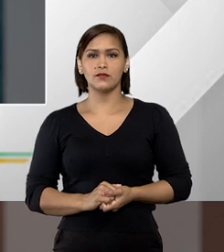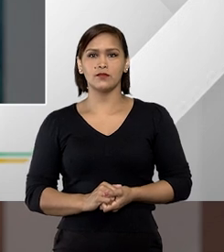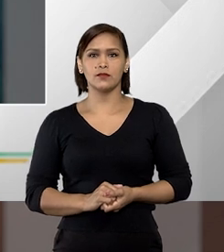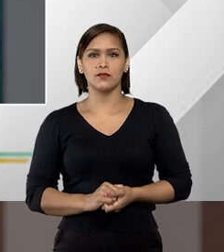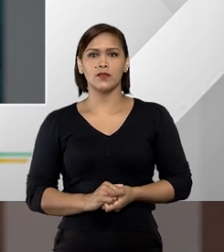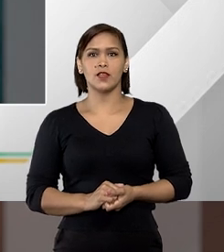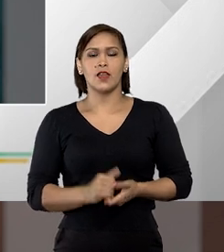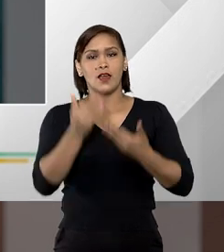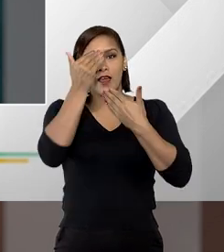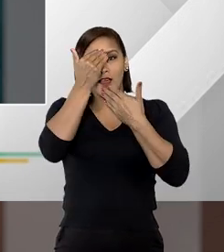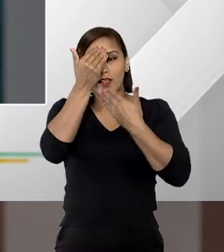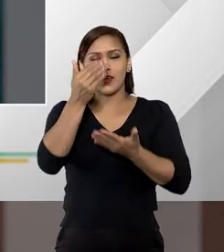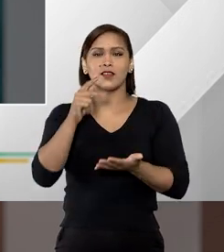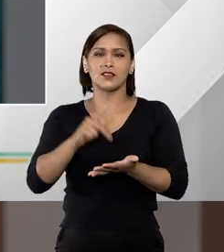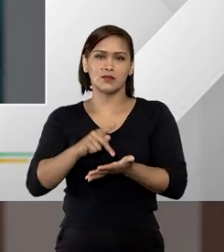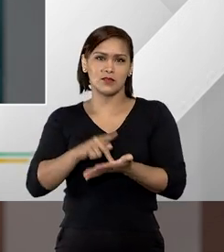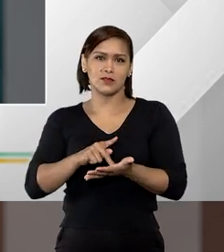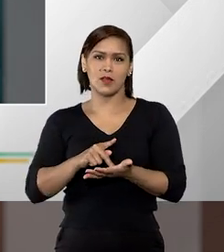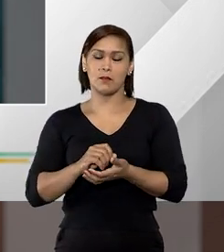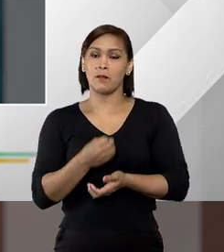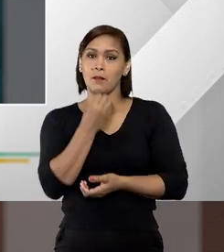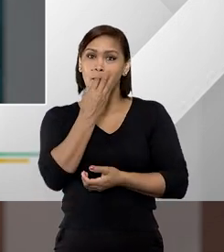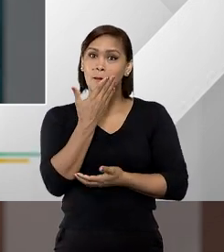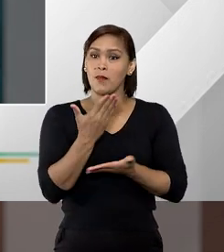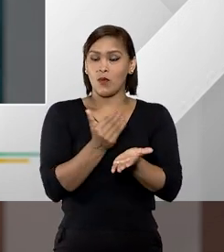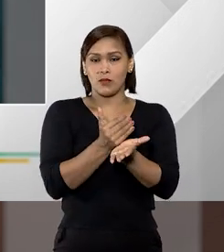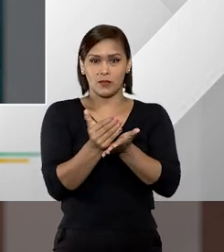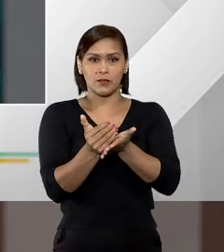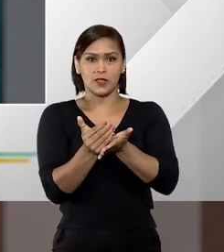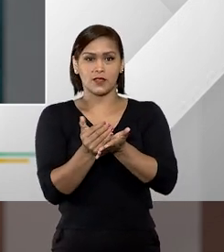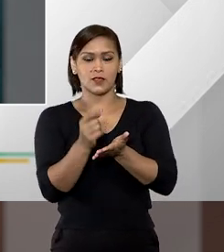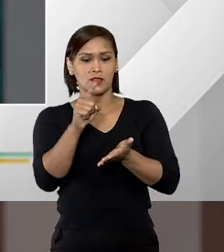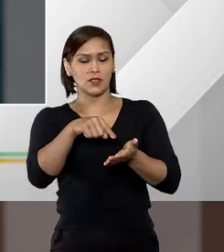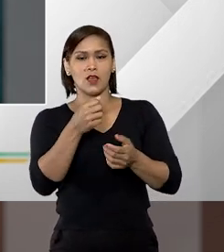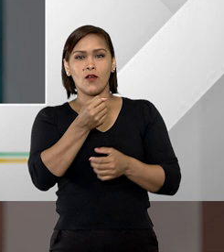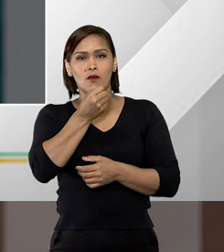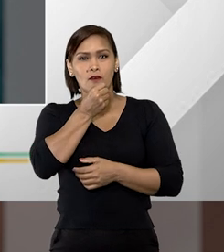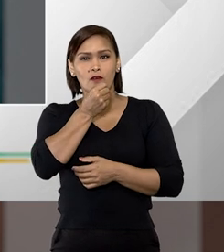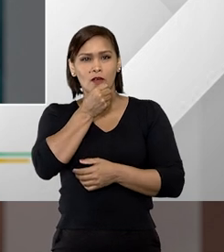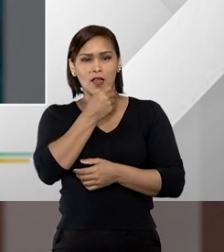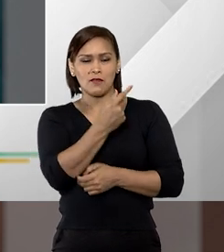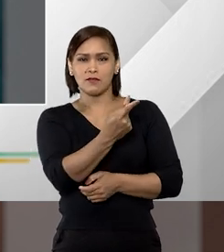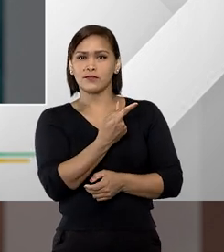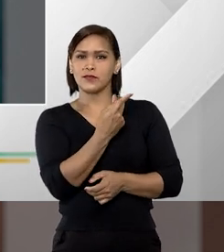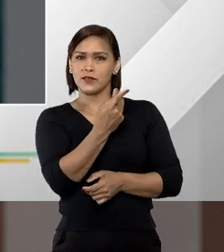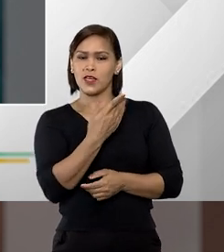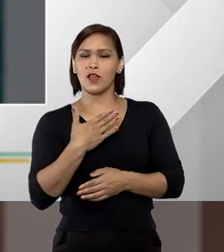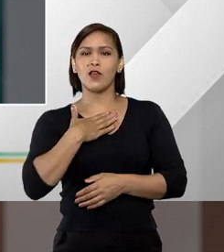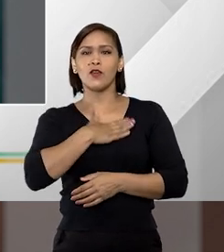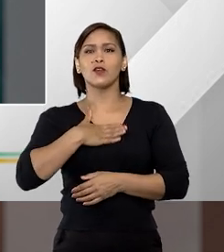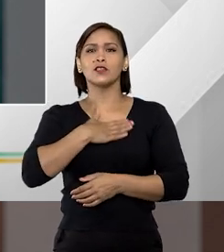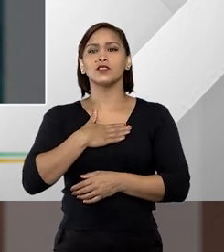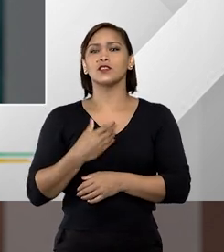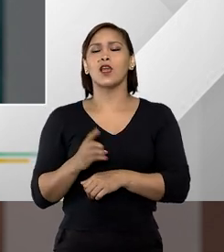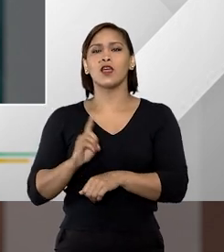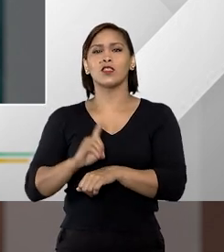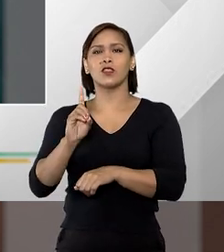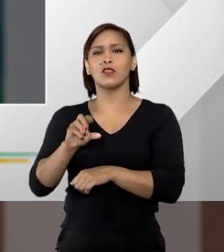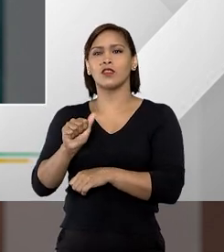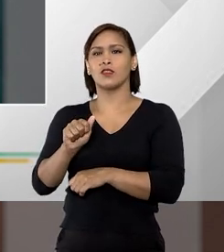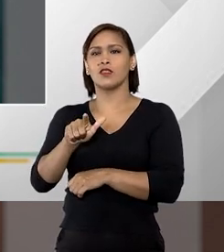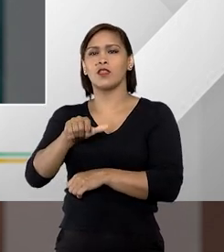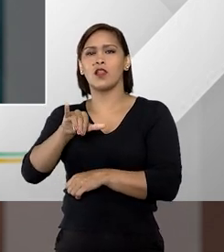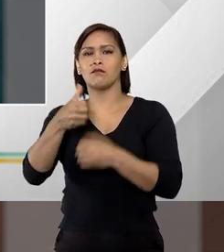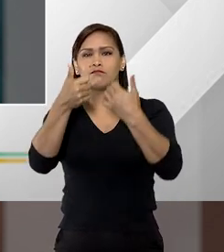Nós agradecemos muito. Bom, para iniciarmos nossa entrevista, eu gostaria que a doutora Alice nos